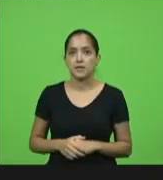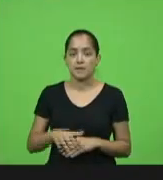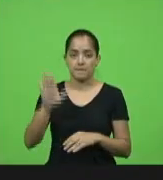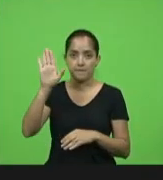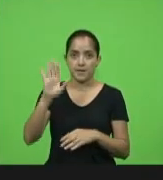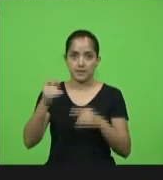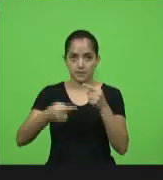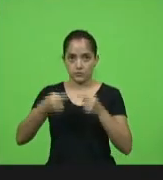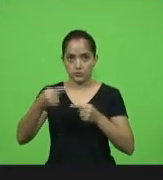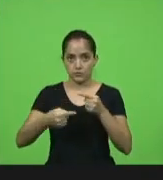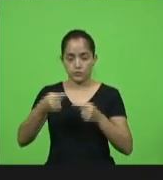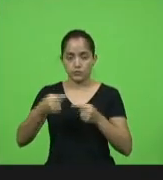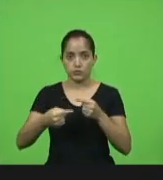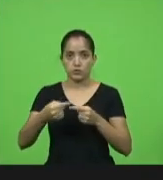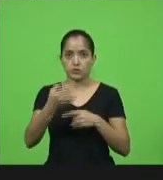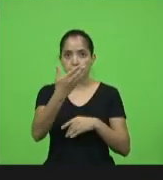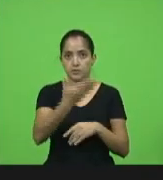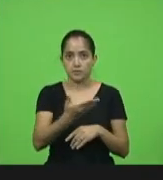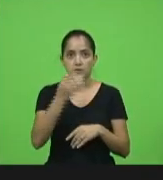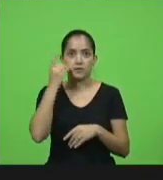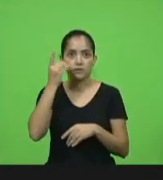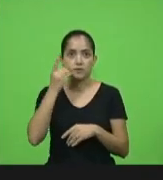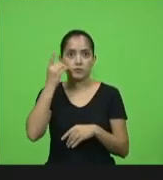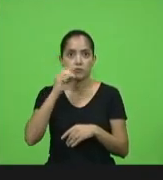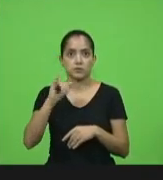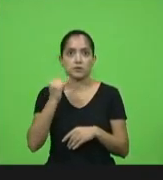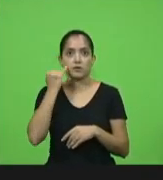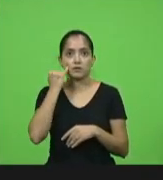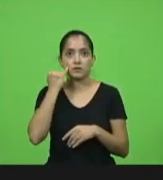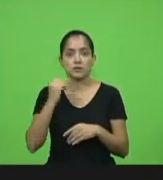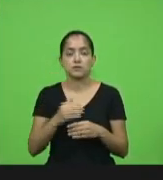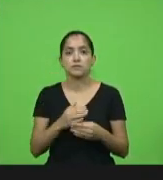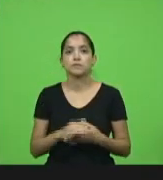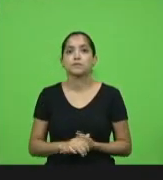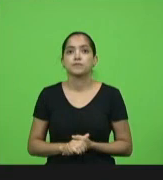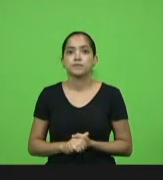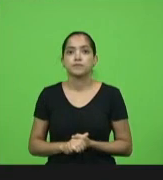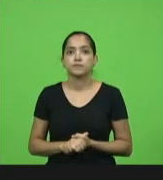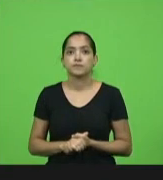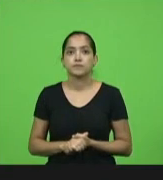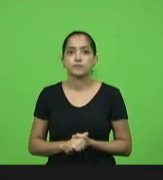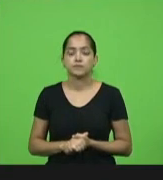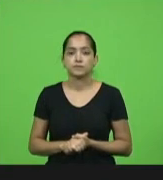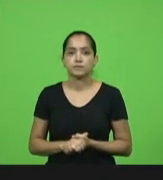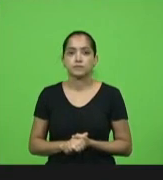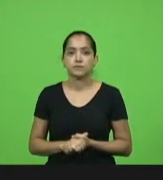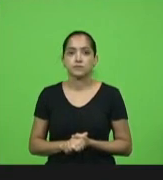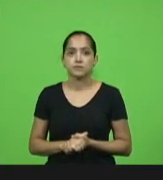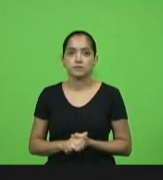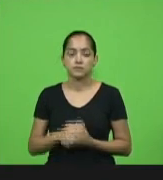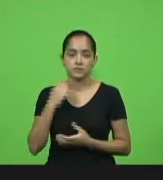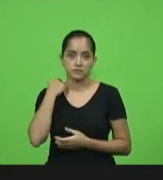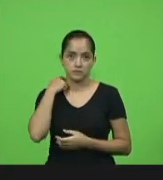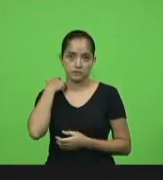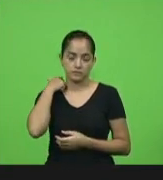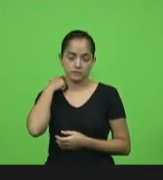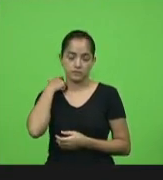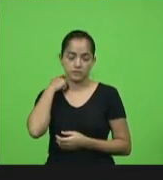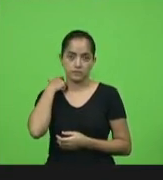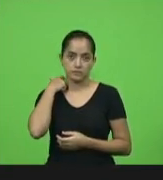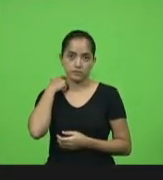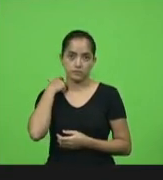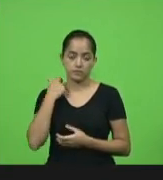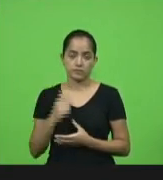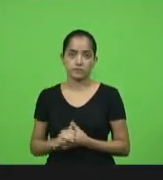matéria primeiramente deputado Gessé Lopes na sequência deputada Ada De Luca depois deputada Ana Campagnolo deputada